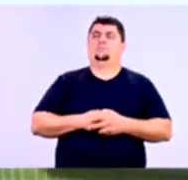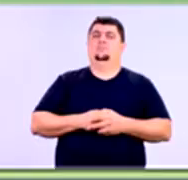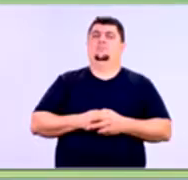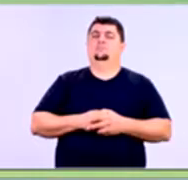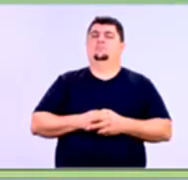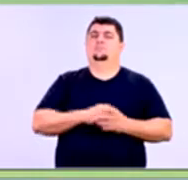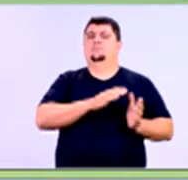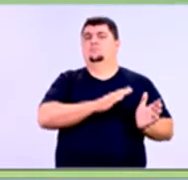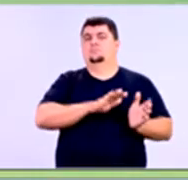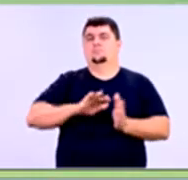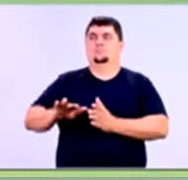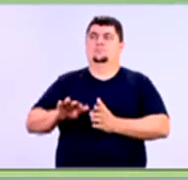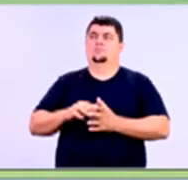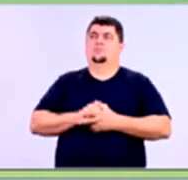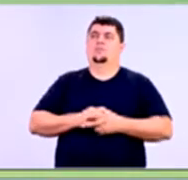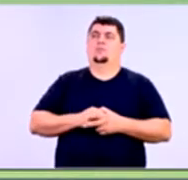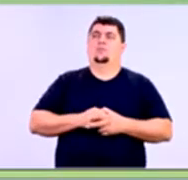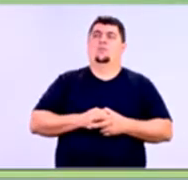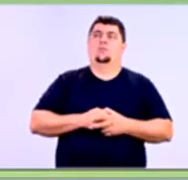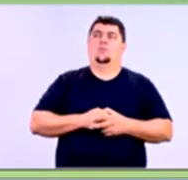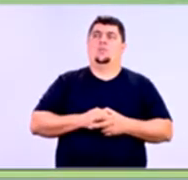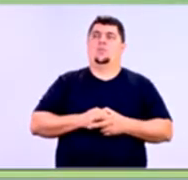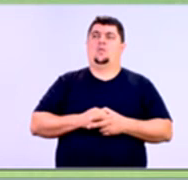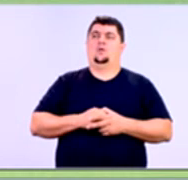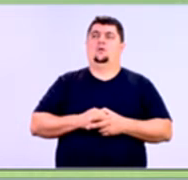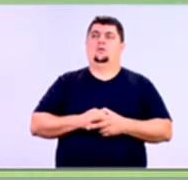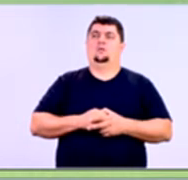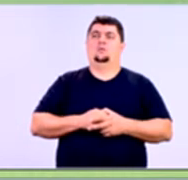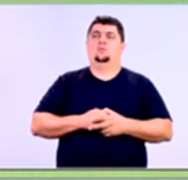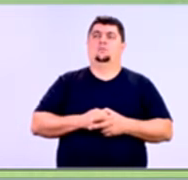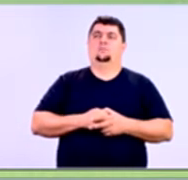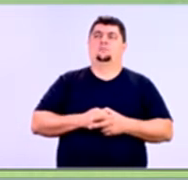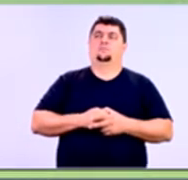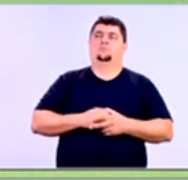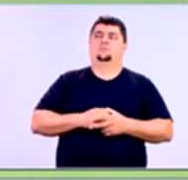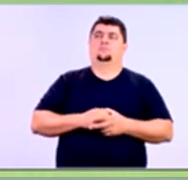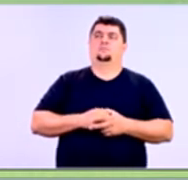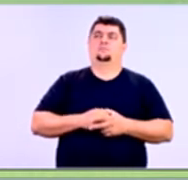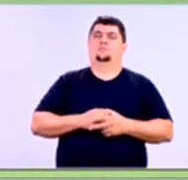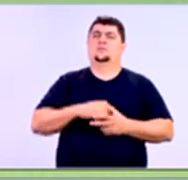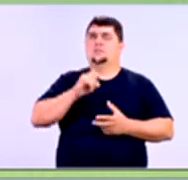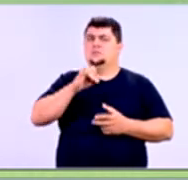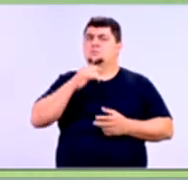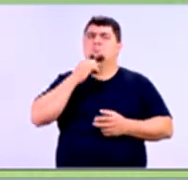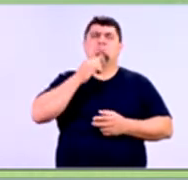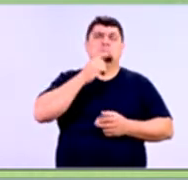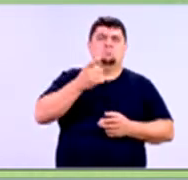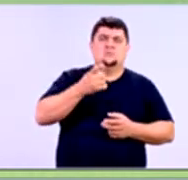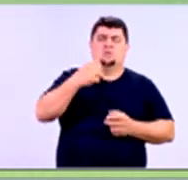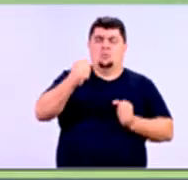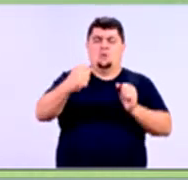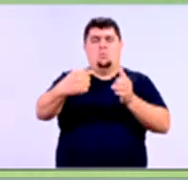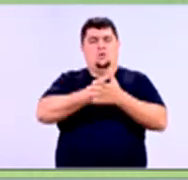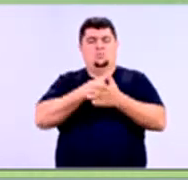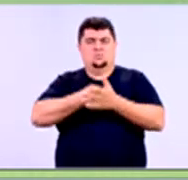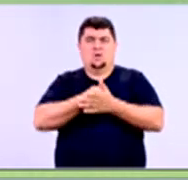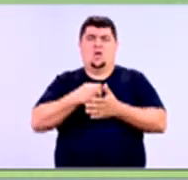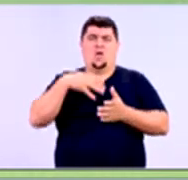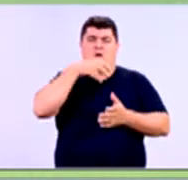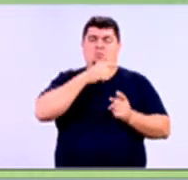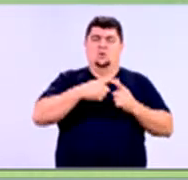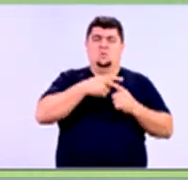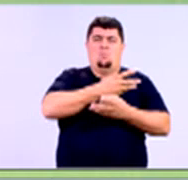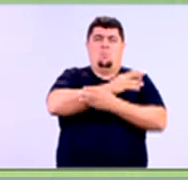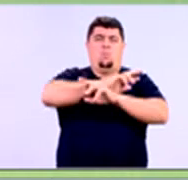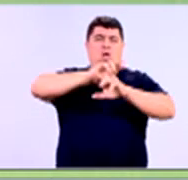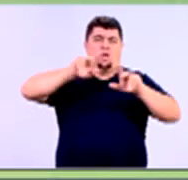Prosseguindo ainda, gente, e a gente está passando um pouquinho rápido, porque é bastante conteúdo, mas caso você tenha qualquer dúvida, pode perguntar que a gente retorna,